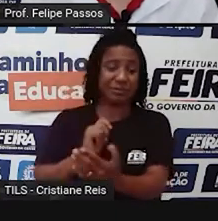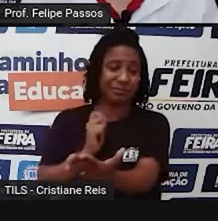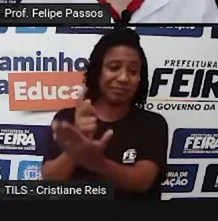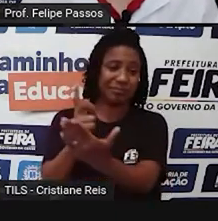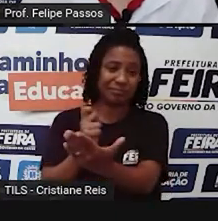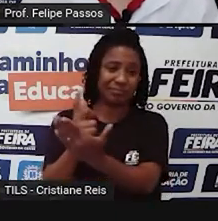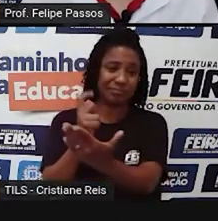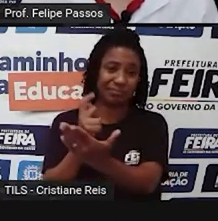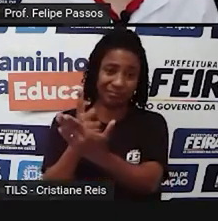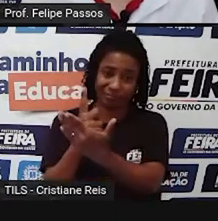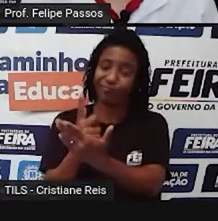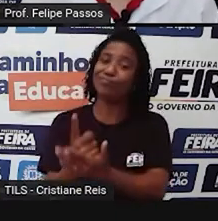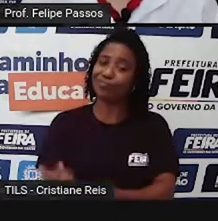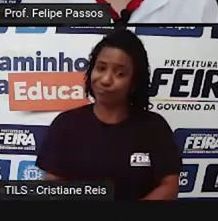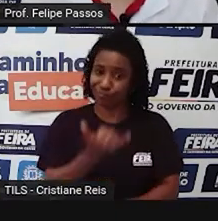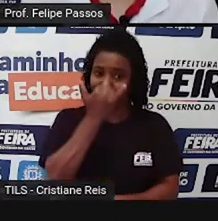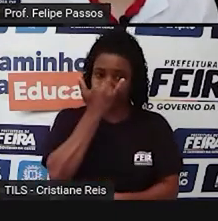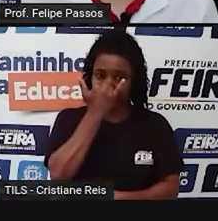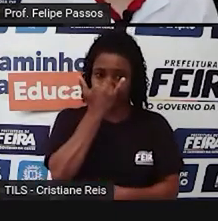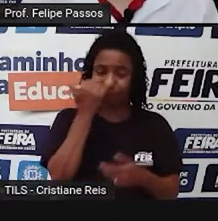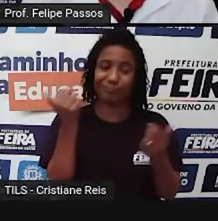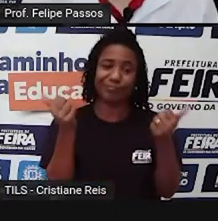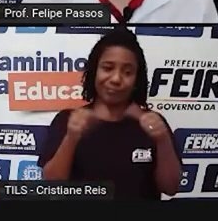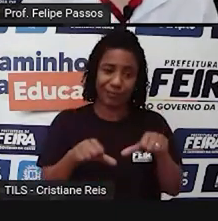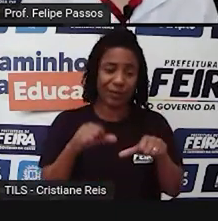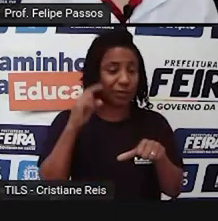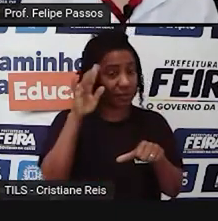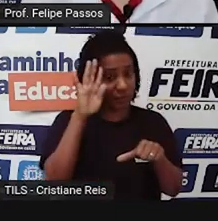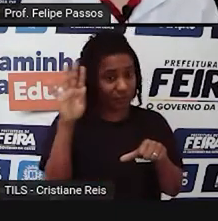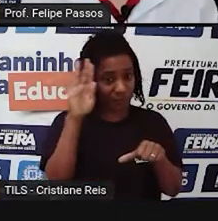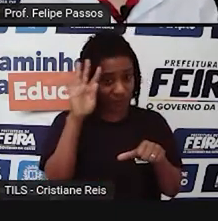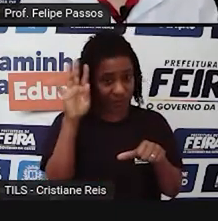quem sai da zona rural, por que sai da zona rural,